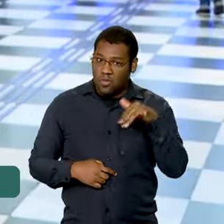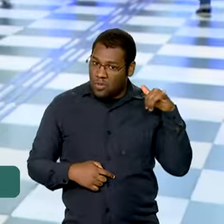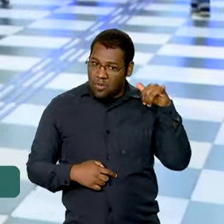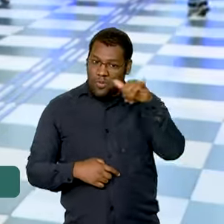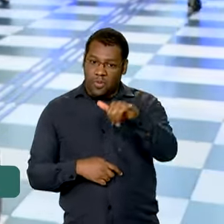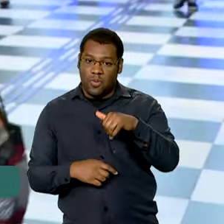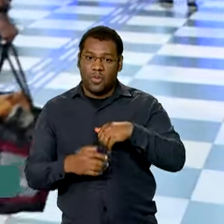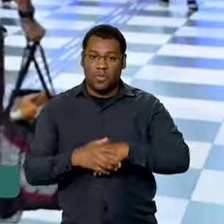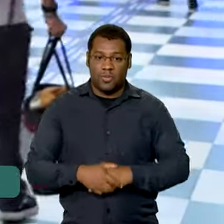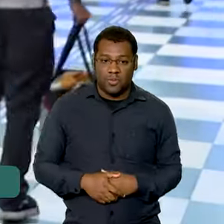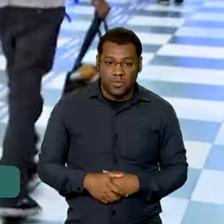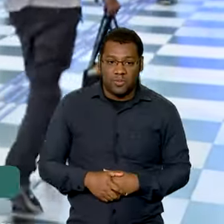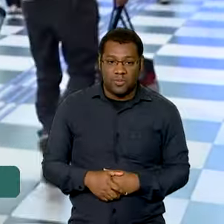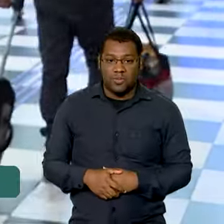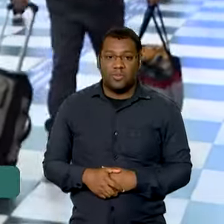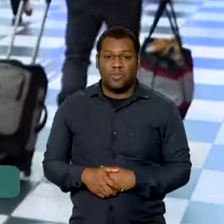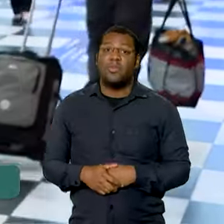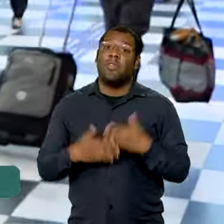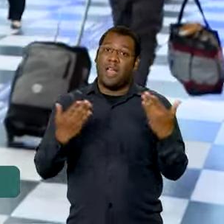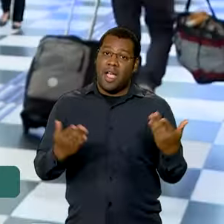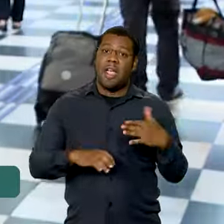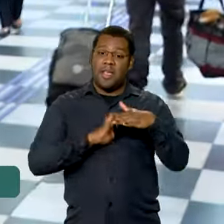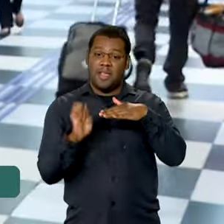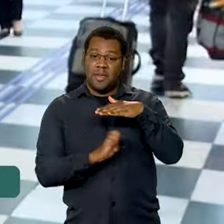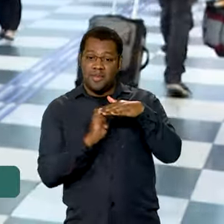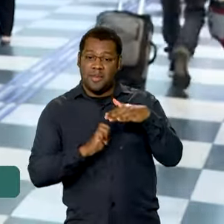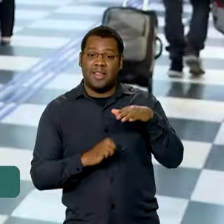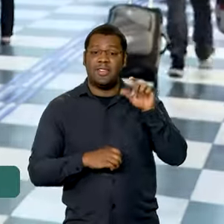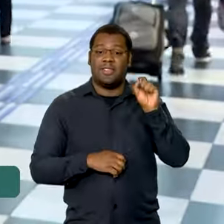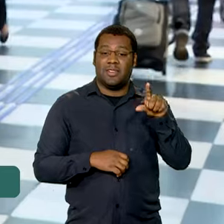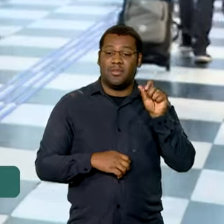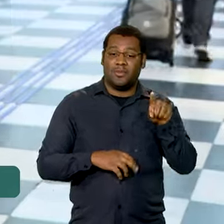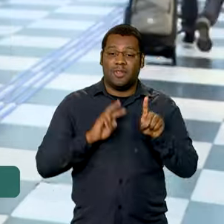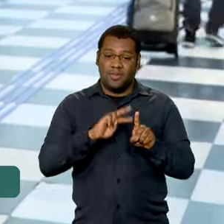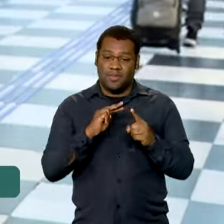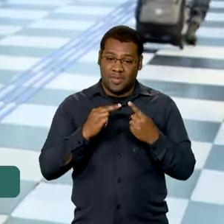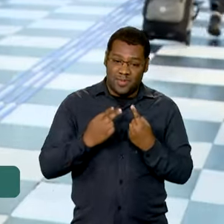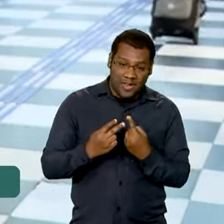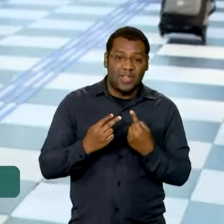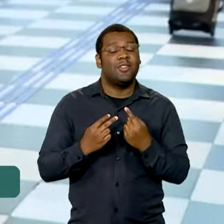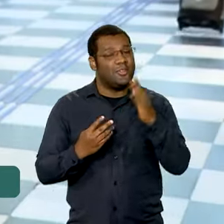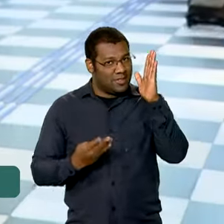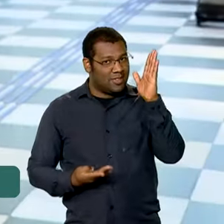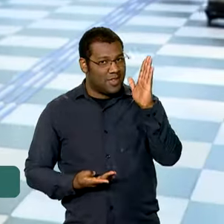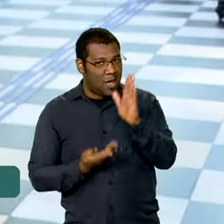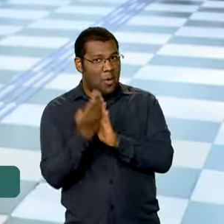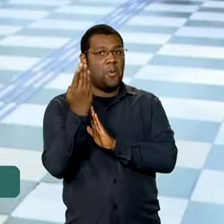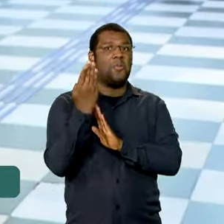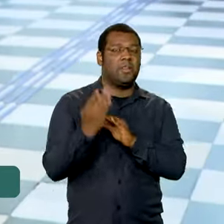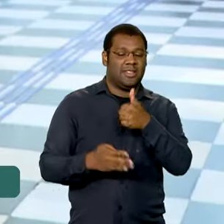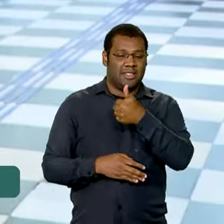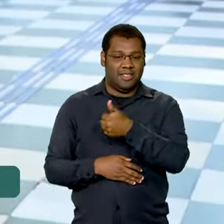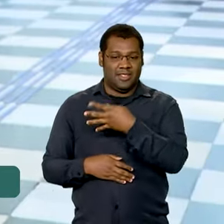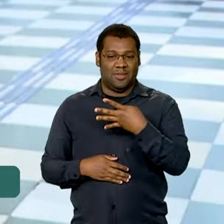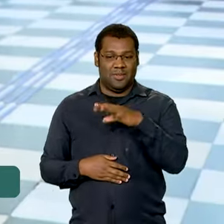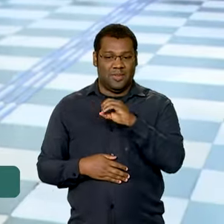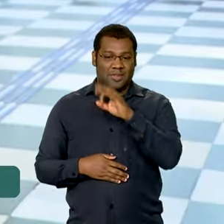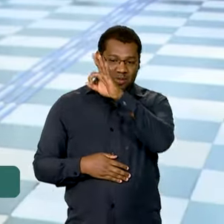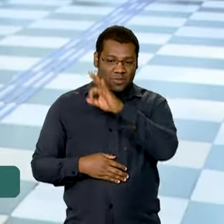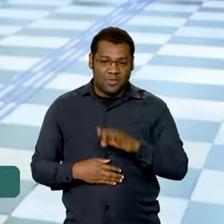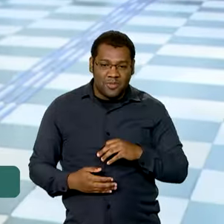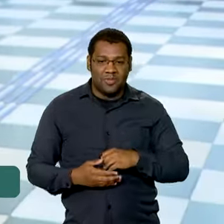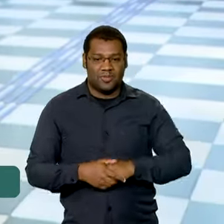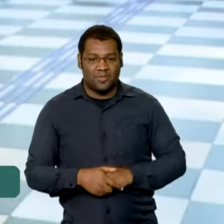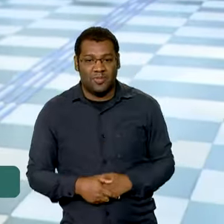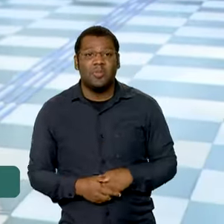140% em relação também ao mesmo período do ano passado. Esses voos a mais contemplam